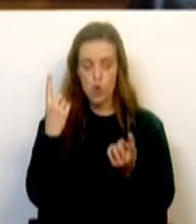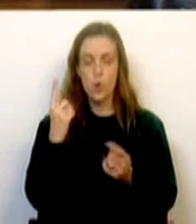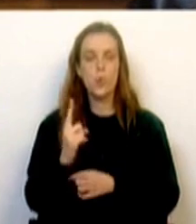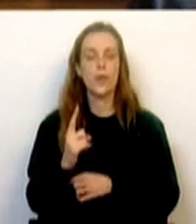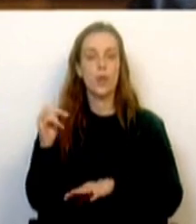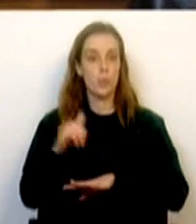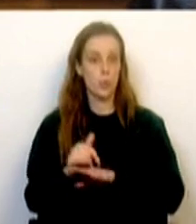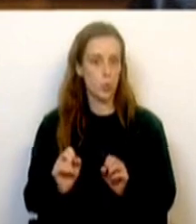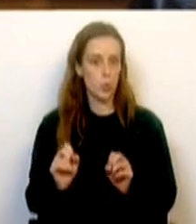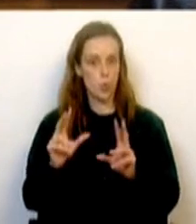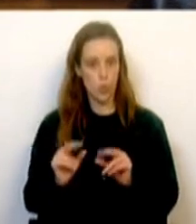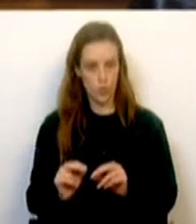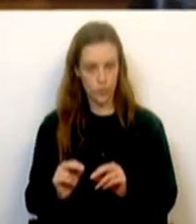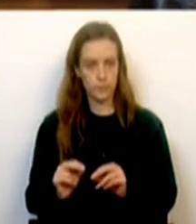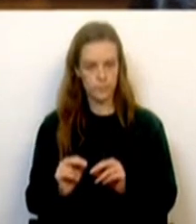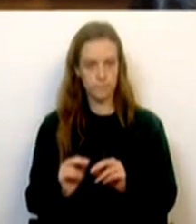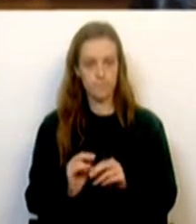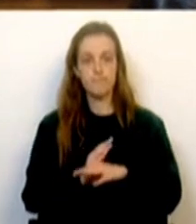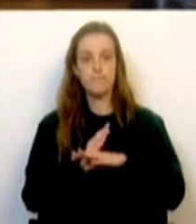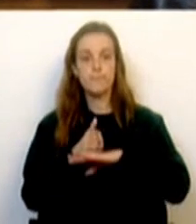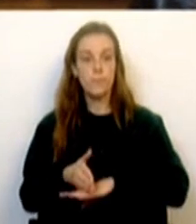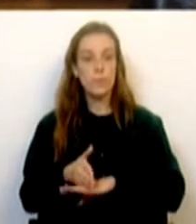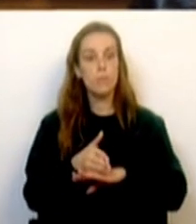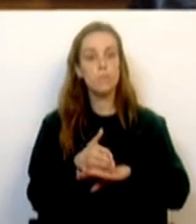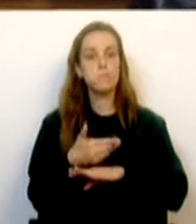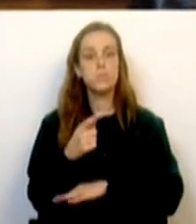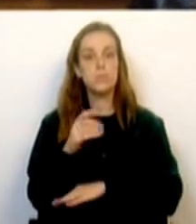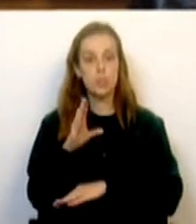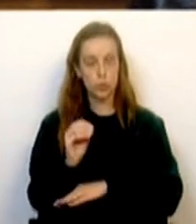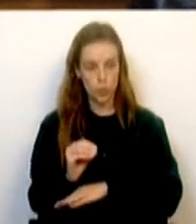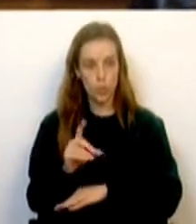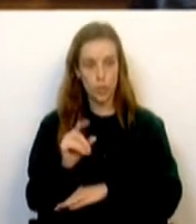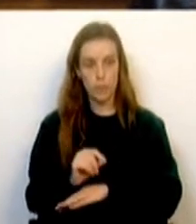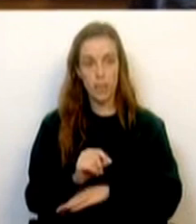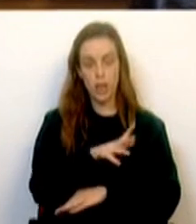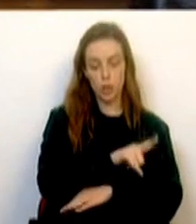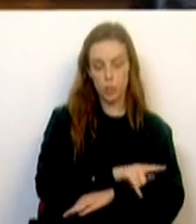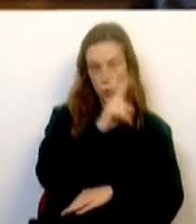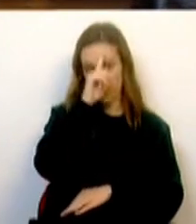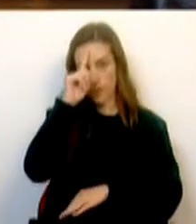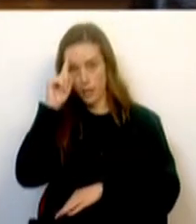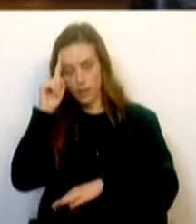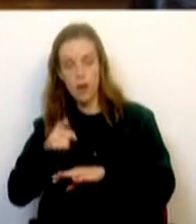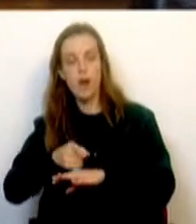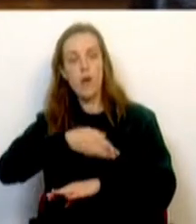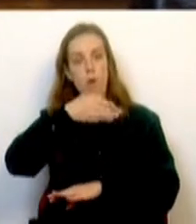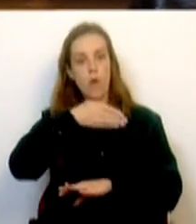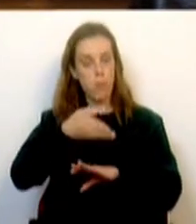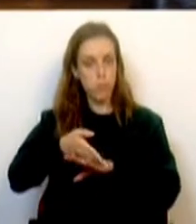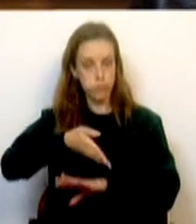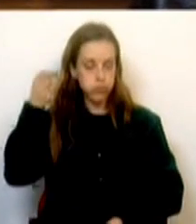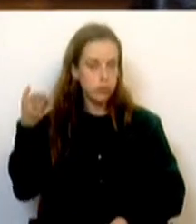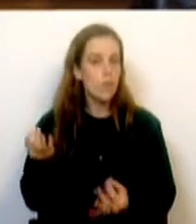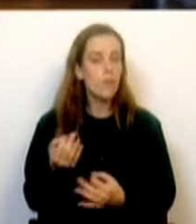novo aeroporto, a terceira travessia do Tejo e a ligação entre Lisboa e Madrid e linha de alta velocidade. E fez bem,